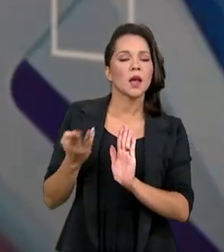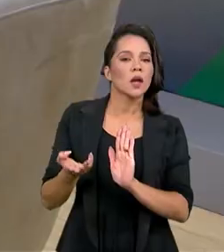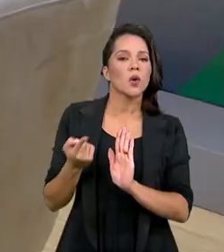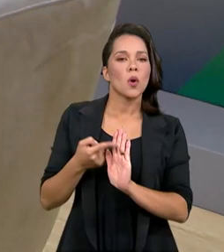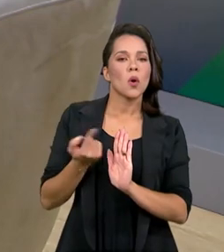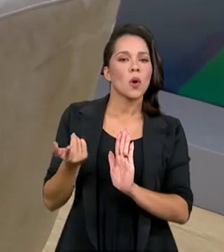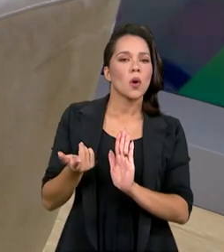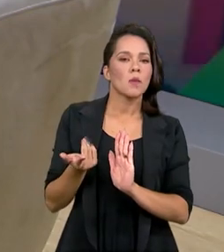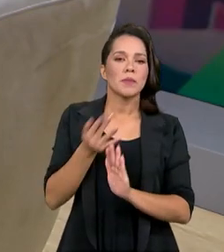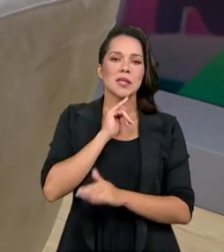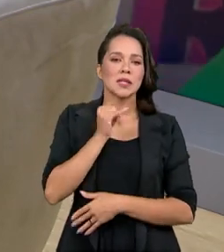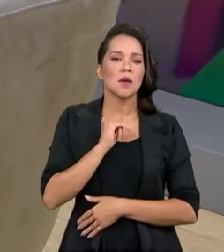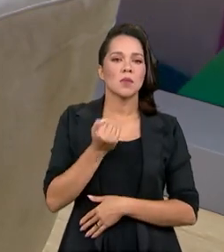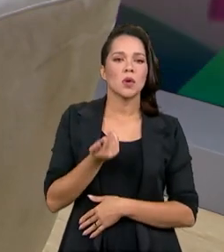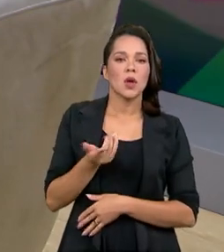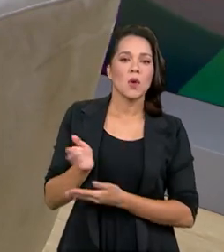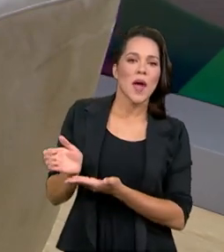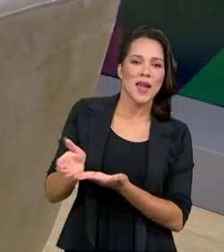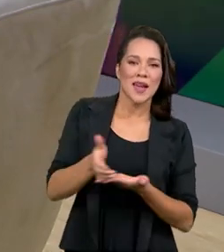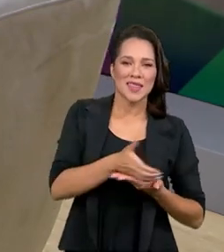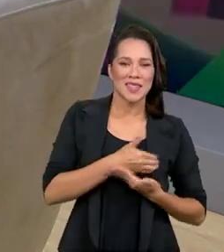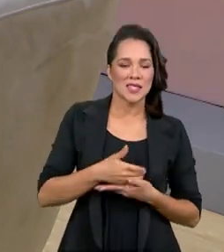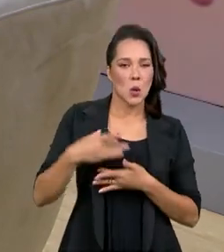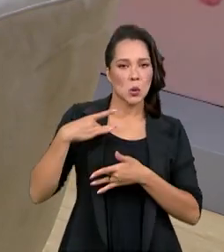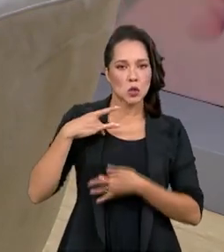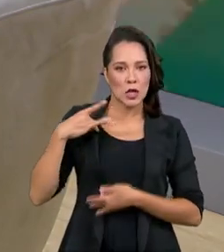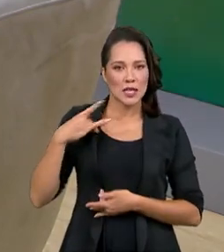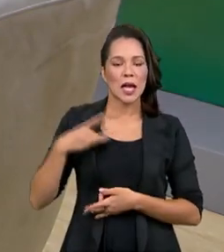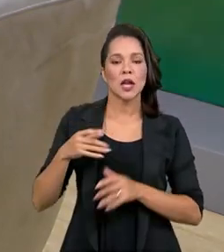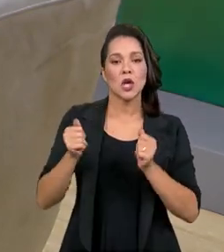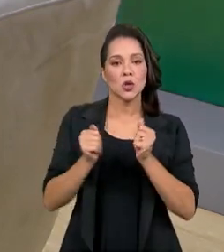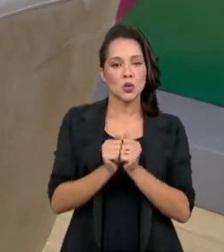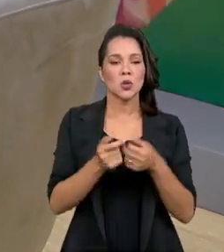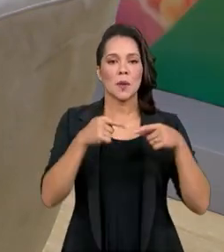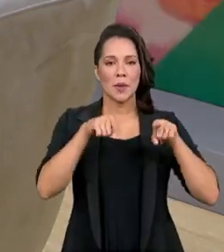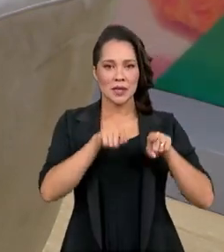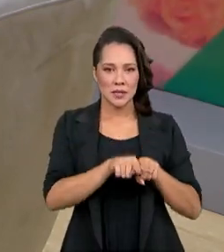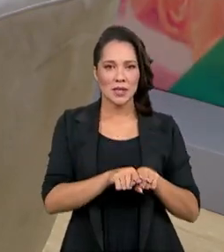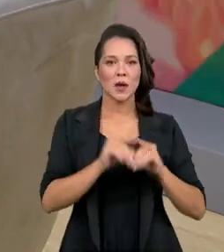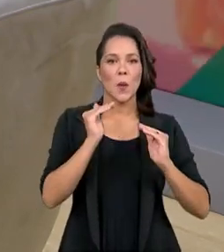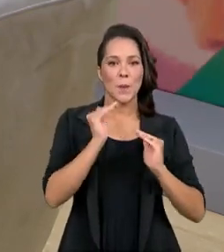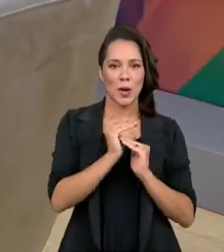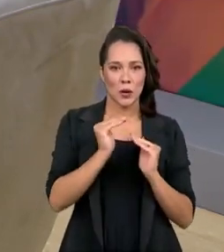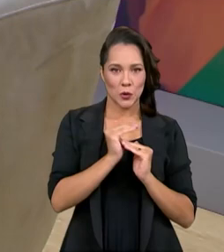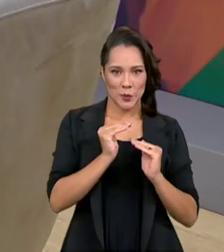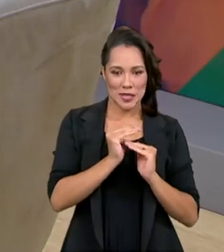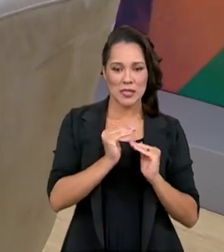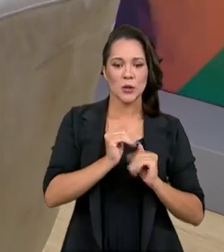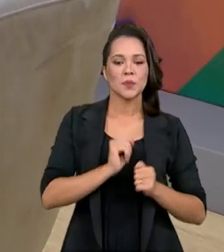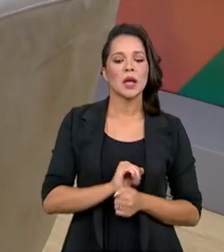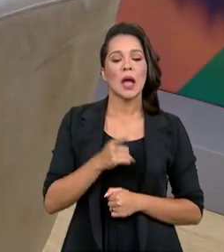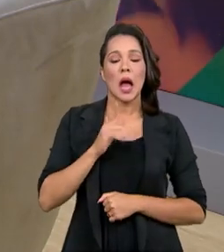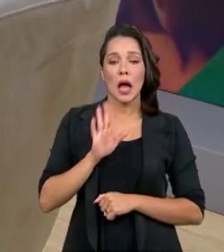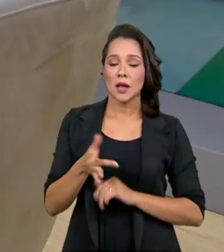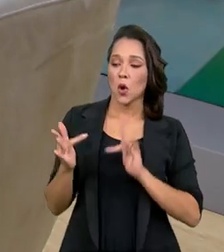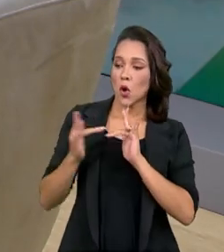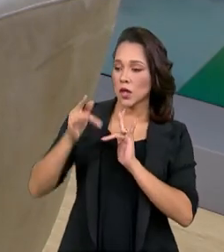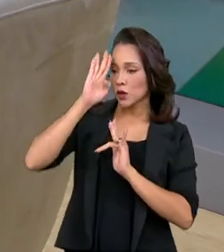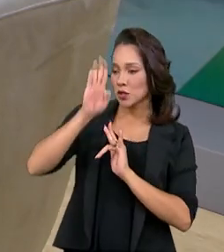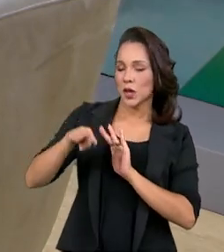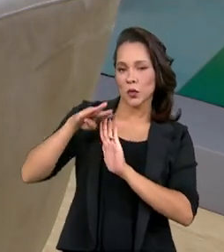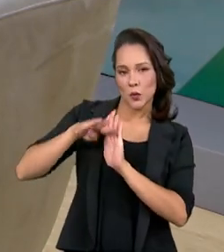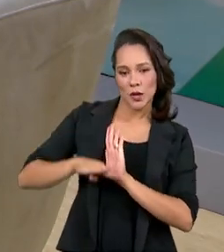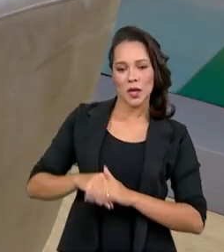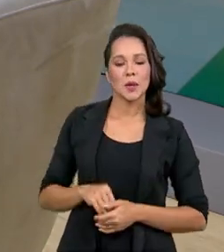da iniciativa, por exemplo, a Arrecadação Solidária, junto com a nossa parceira Fundação Banco do Brasil, entra em contato direto com o